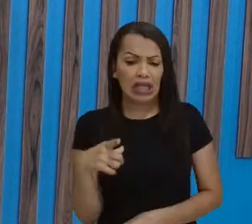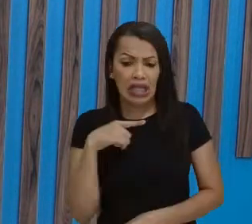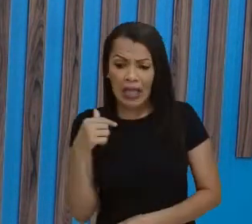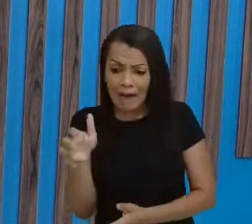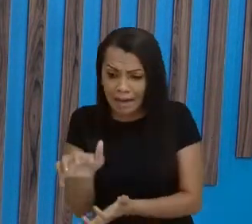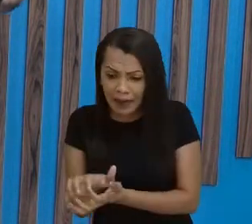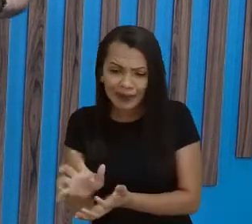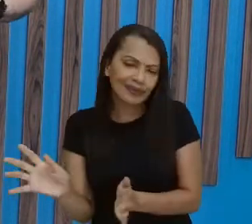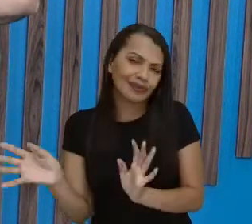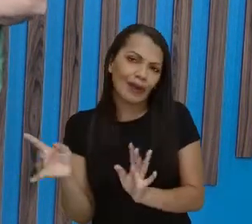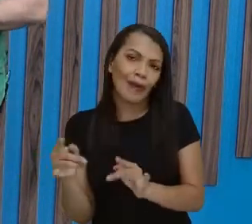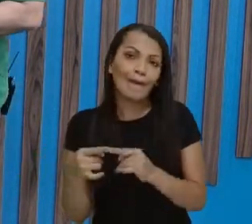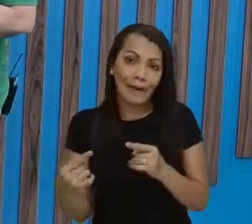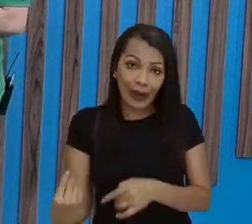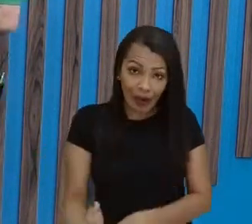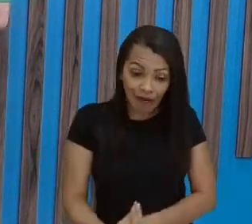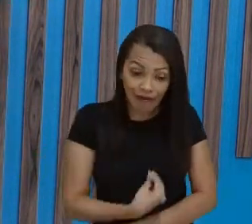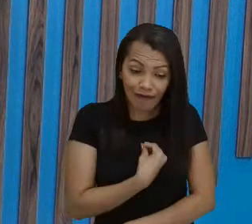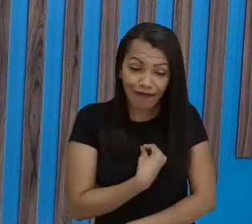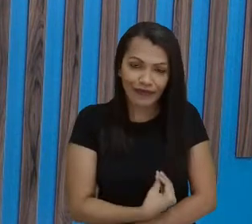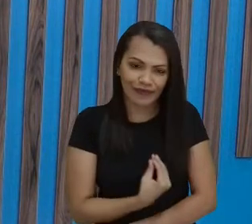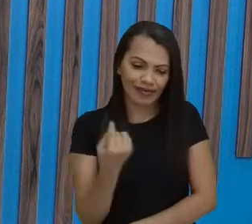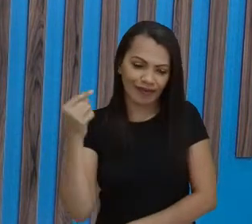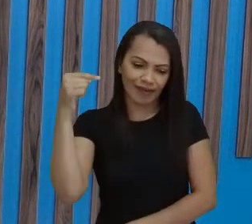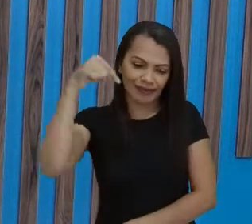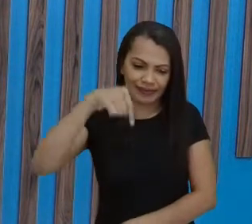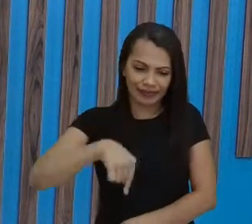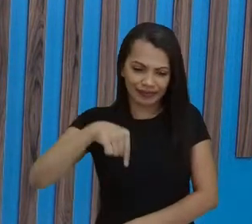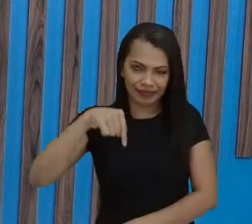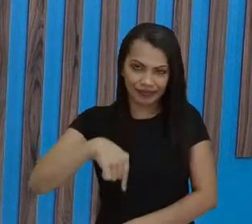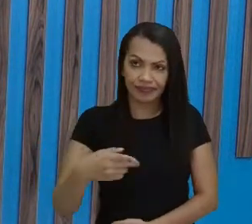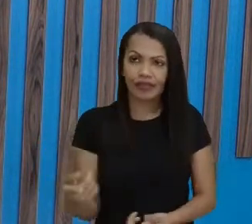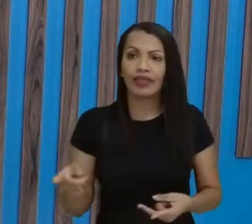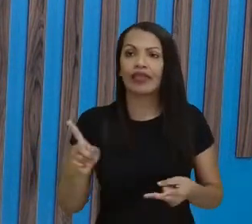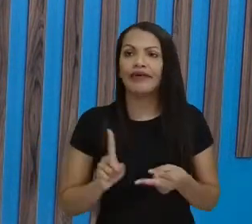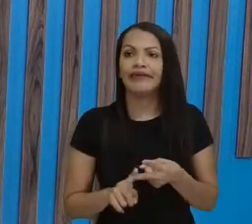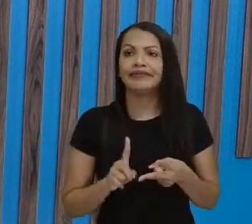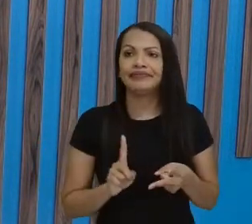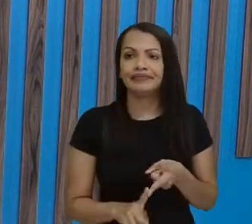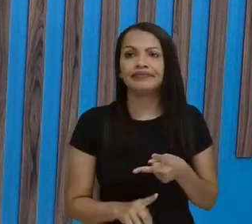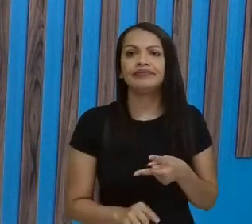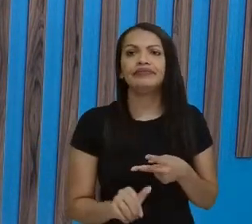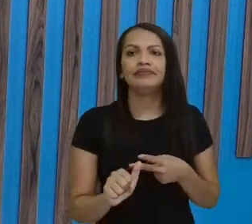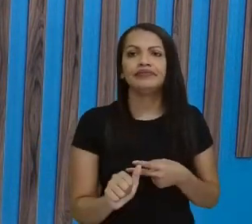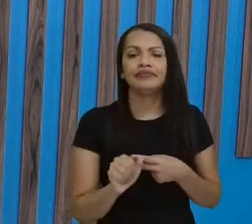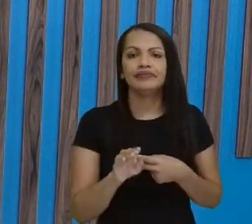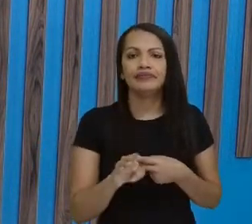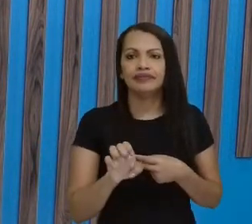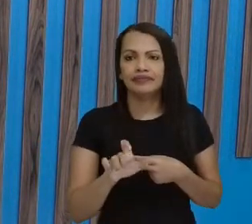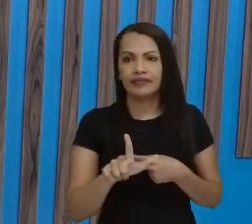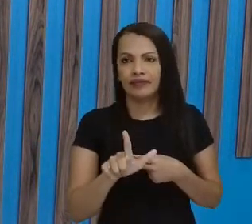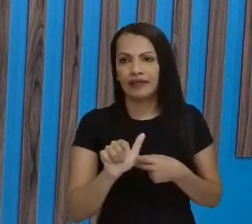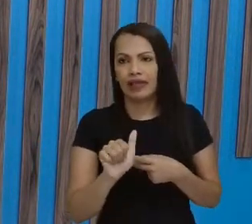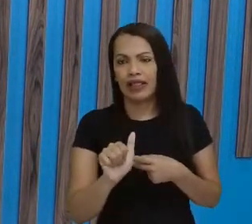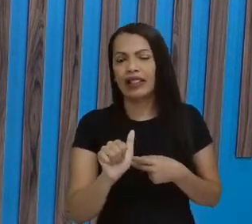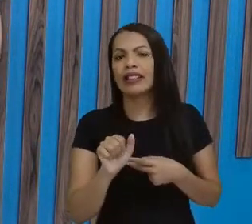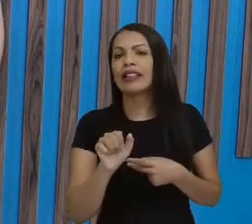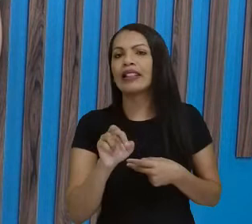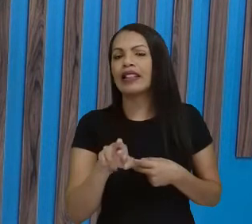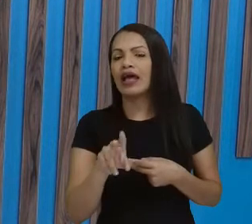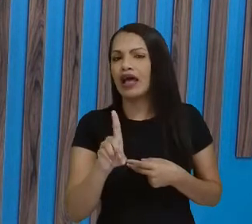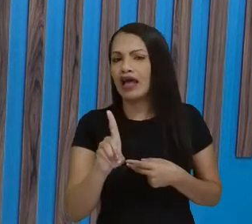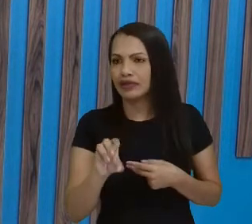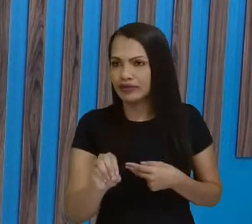aqui, radicalizada aqui em Pernambuco, né, o Abelardo da Hora, o José Cláudio, o Francisco Brenan e